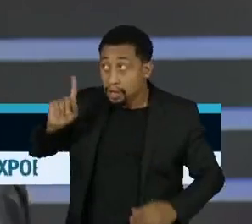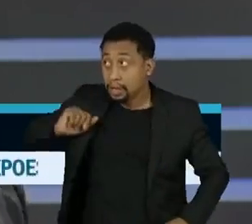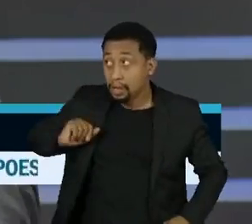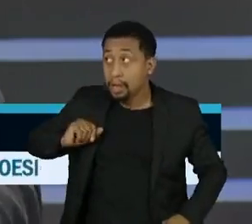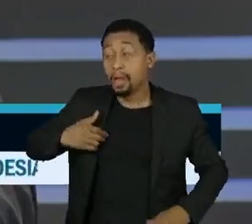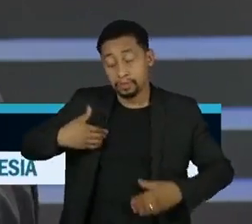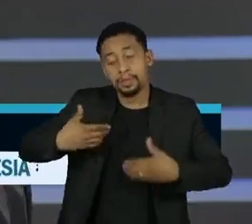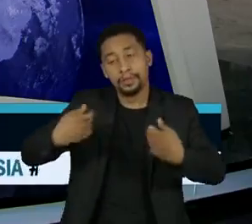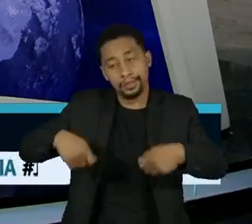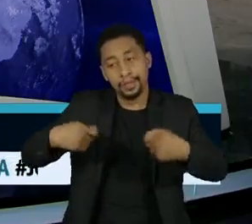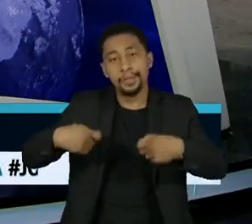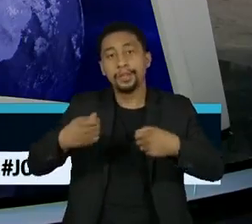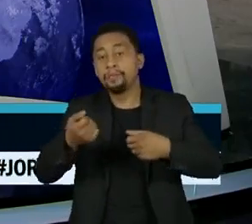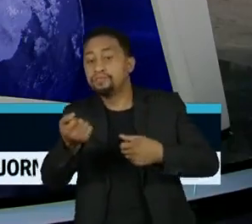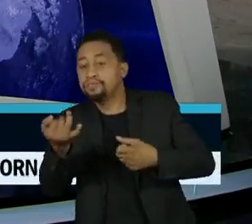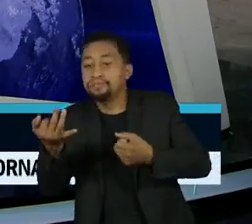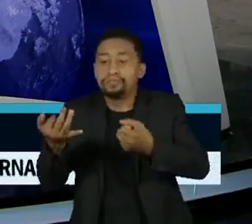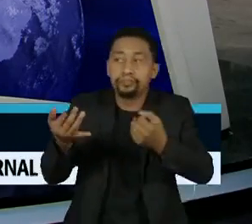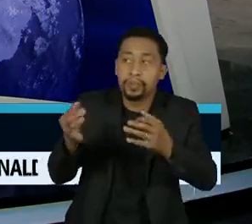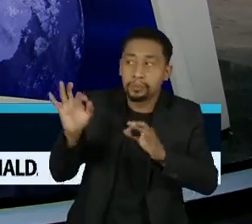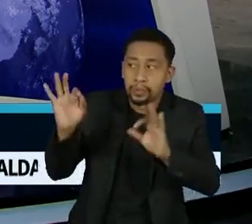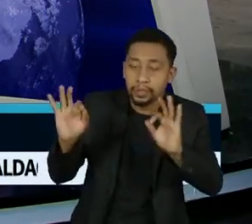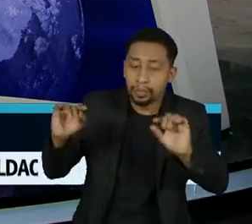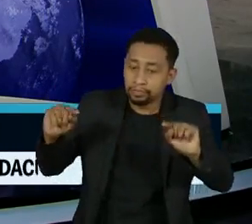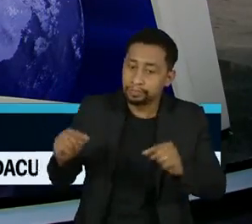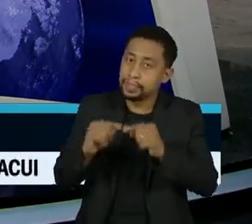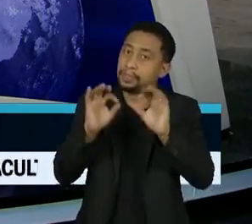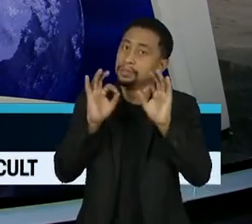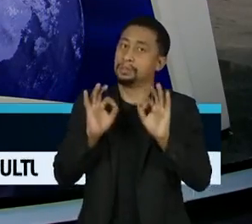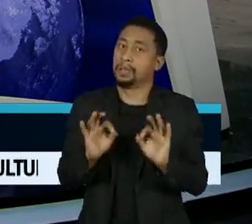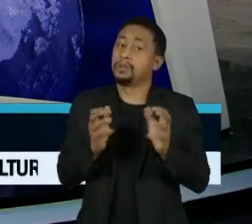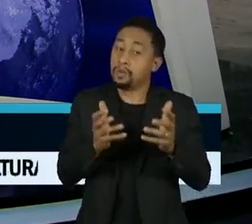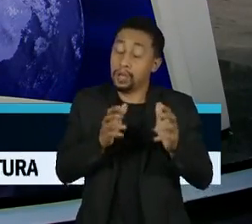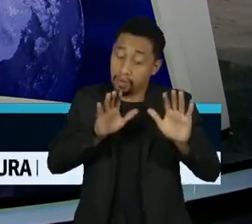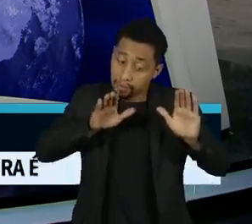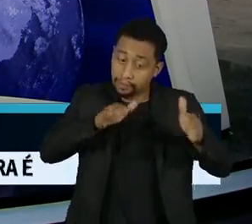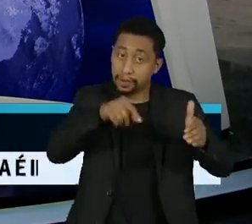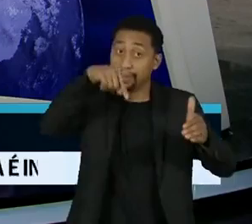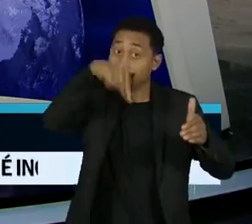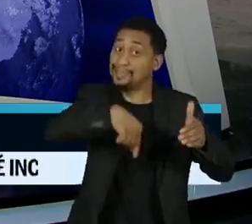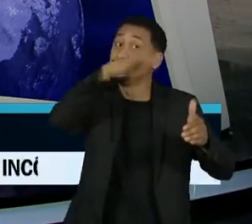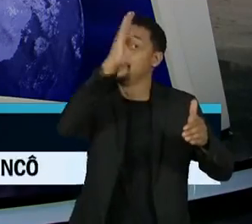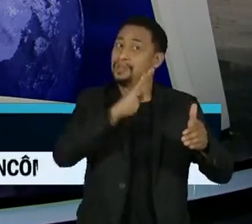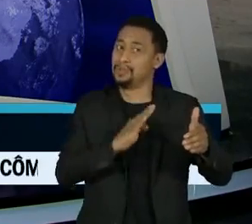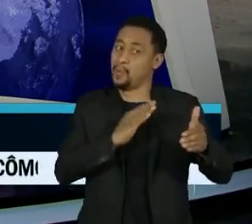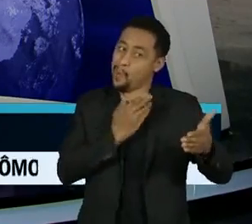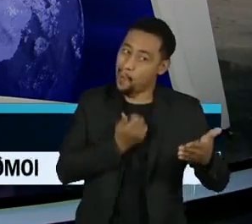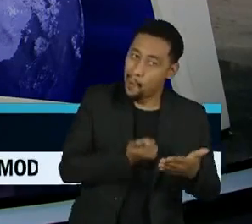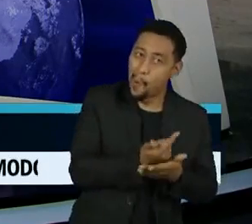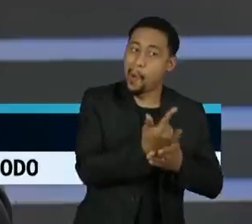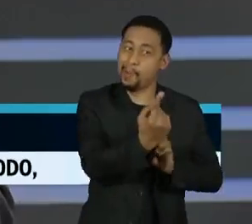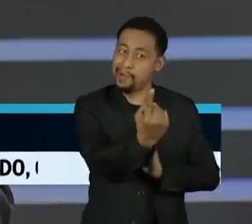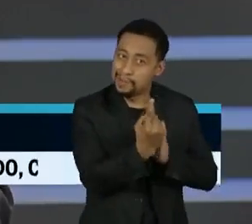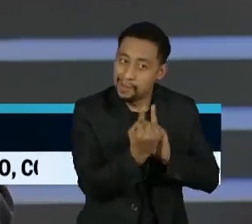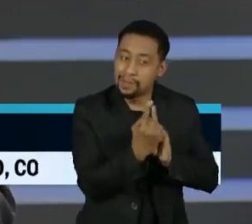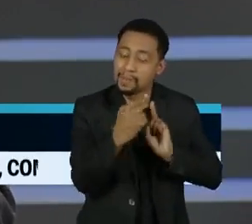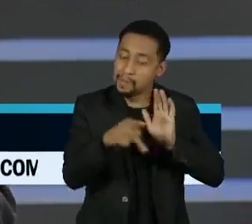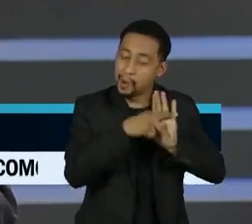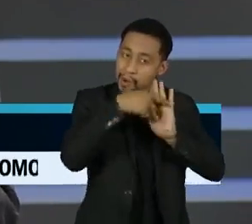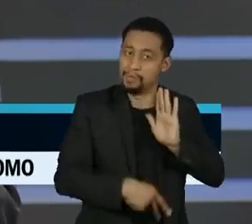proteger determinados setores usando a compra governamental, ou seja, o Estado comprando produtos e serviços, principalmente serviços. Então,